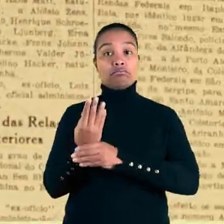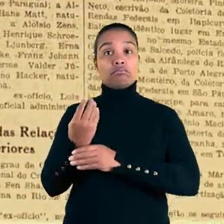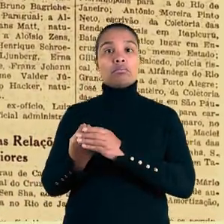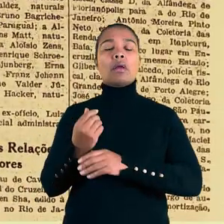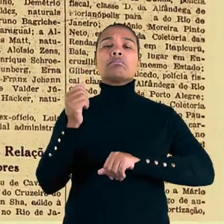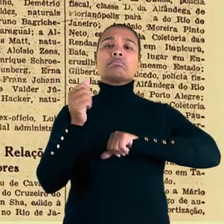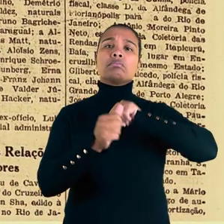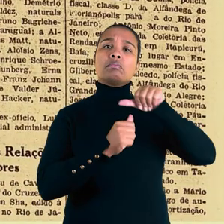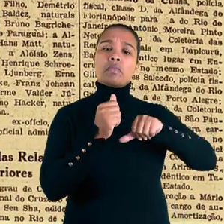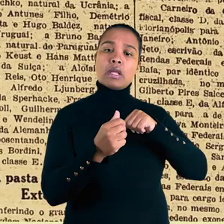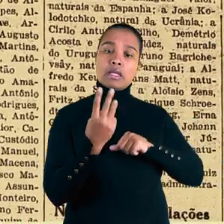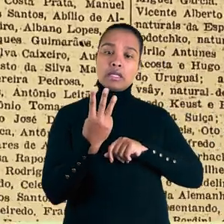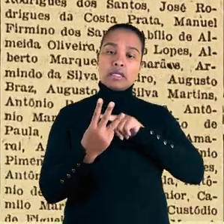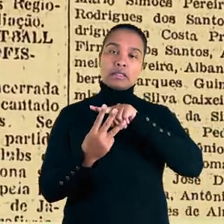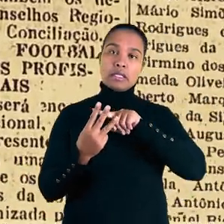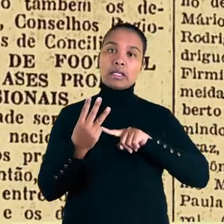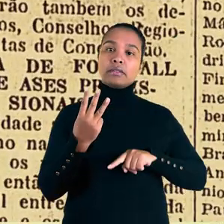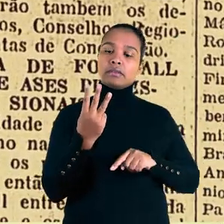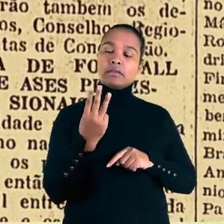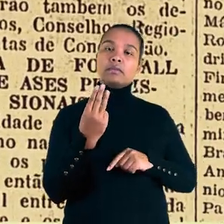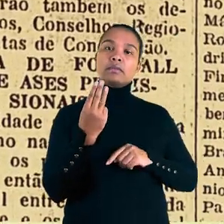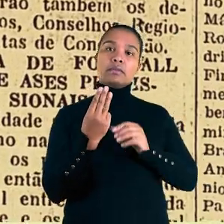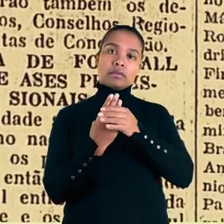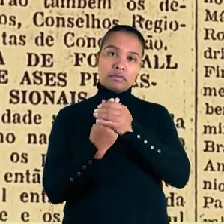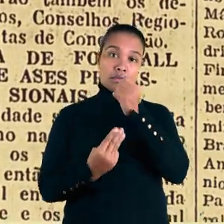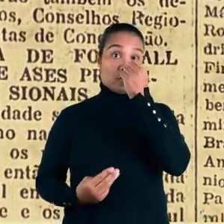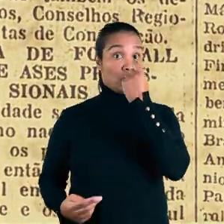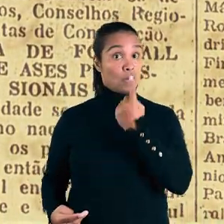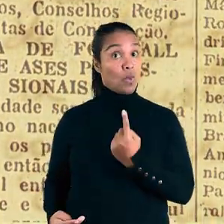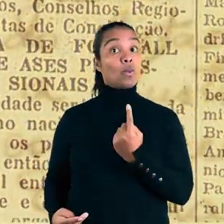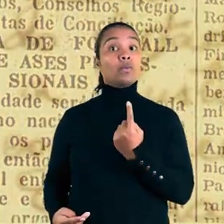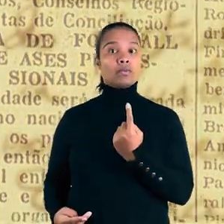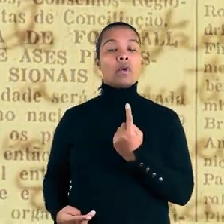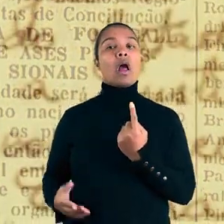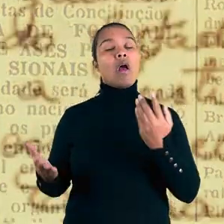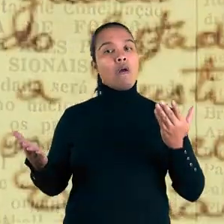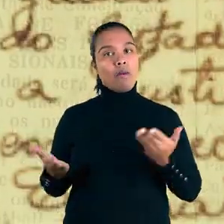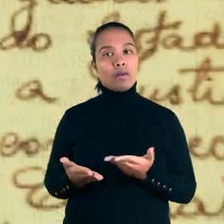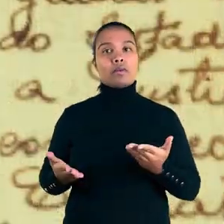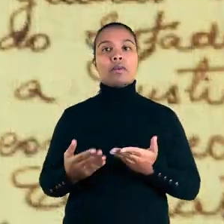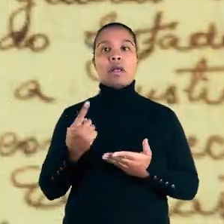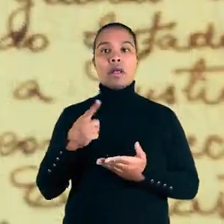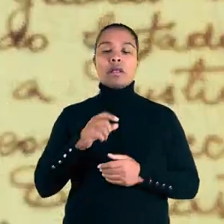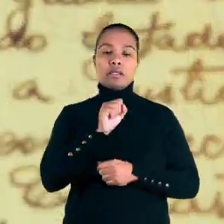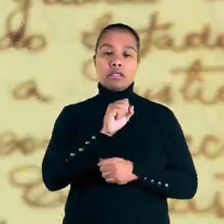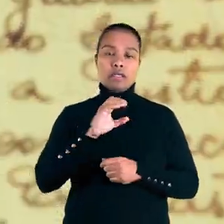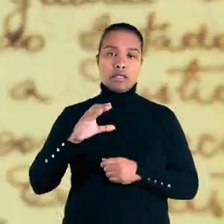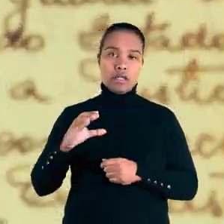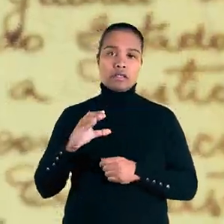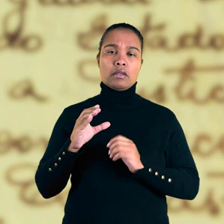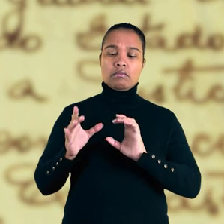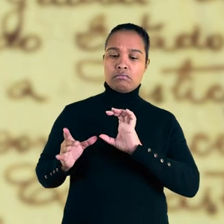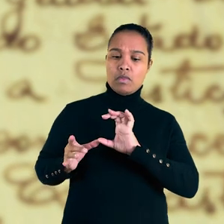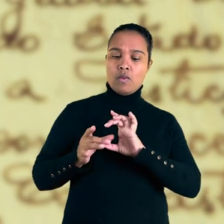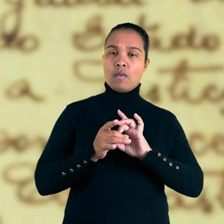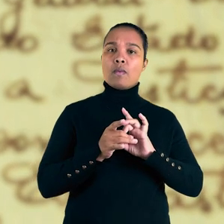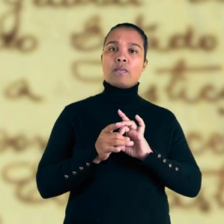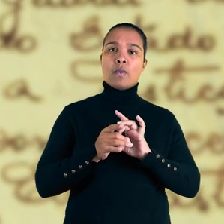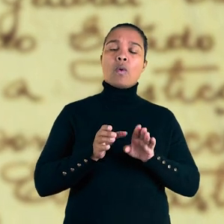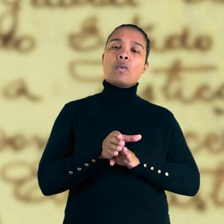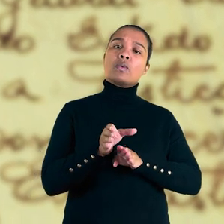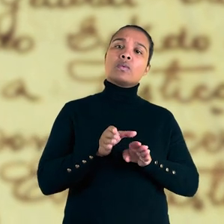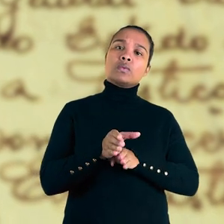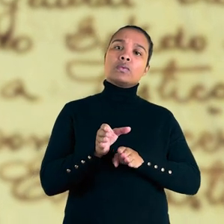Na reformulação, as três de Florianópolis foram unificadas. Inicialmente, as juntas de Santa Catarina estavam